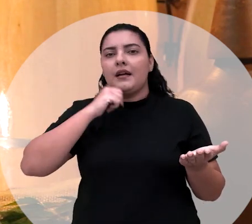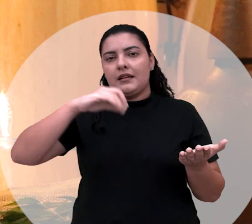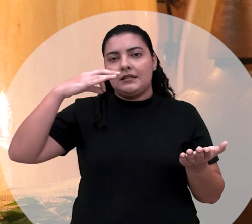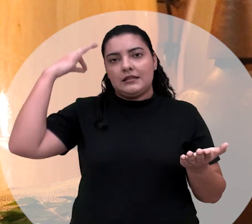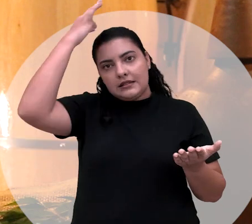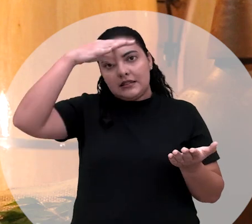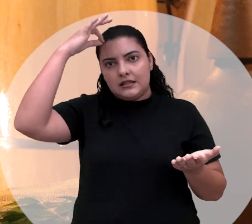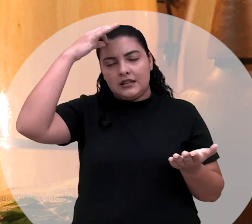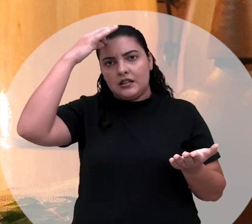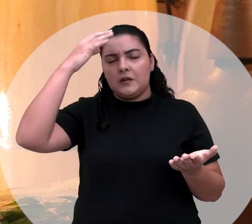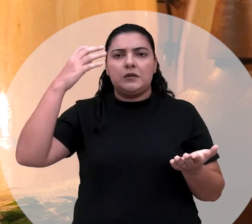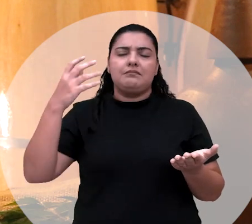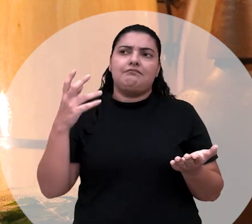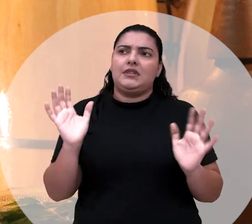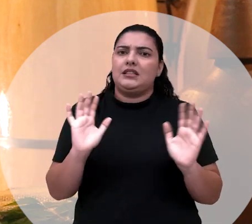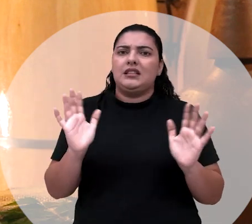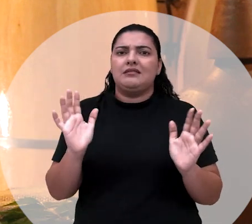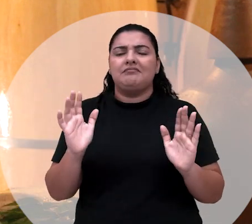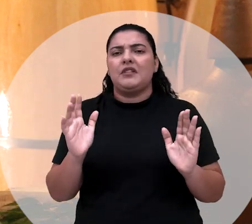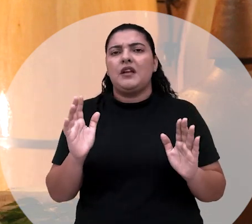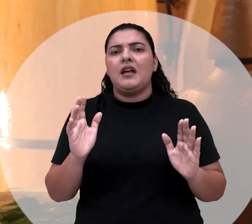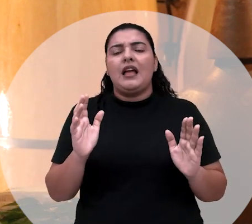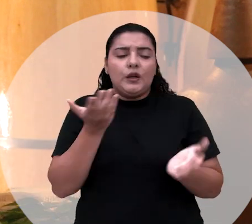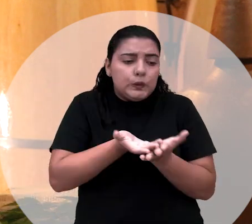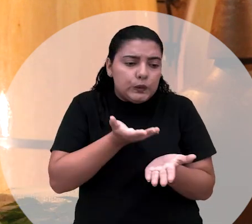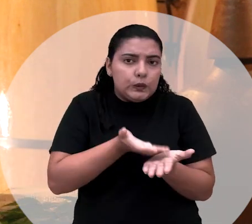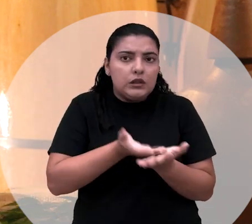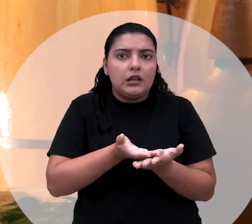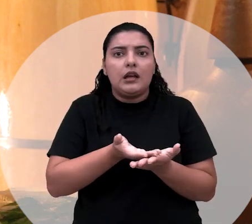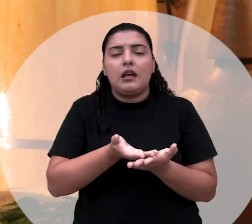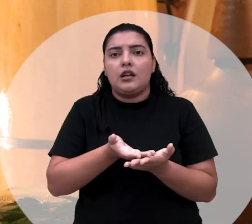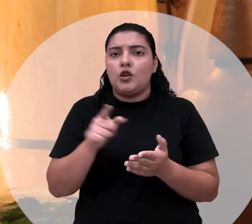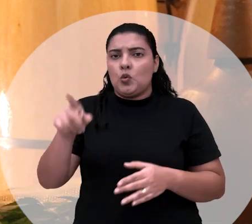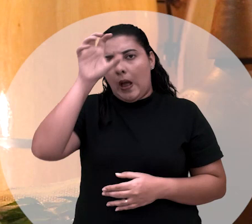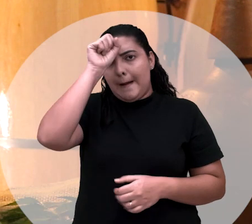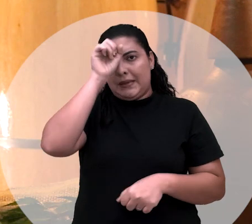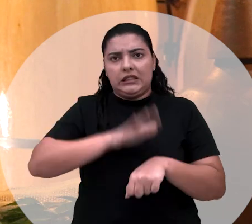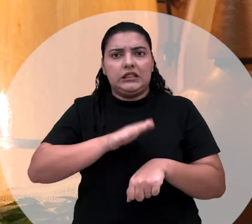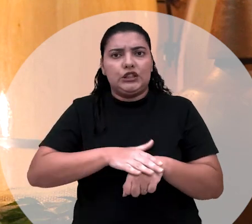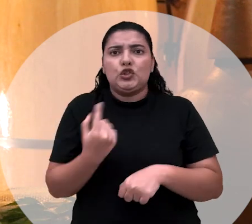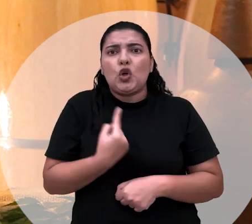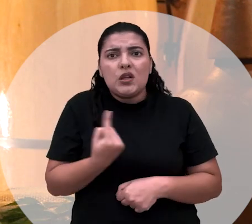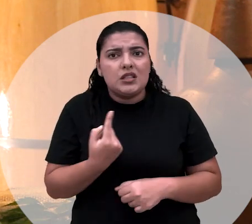davam muito fundamento, não. O fundamento para você era bater o pé e você aprender por conta própria.